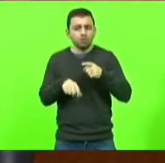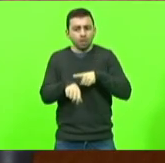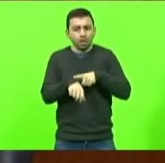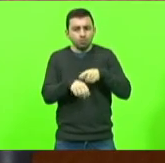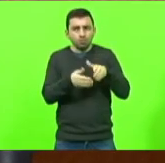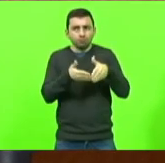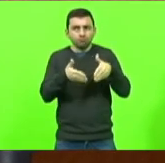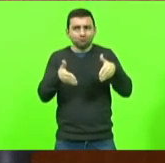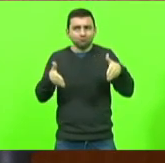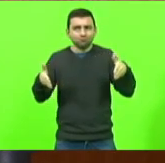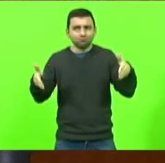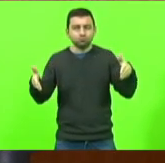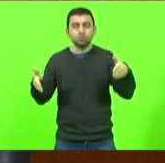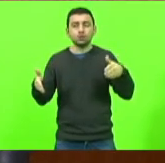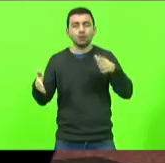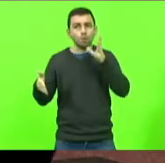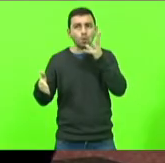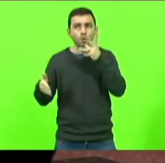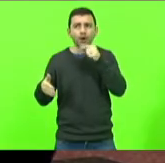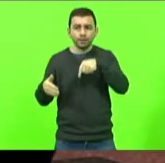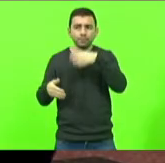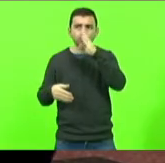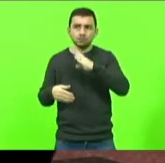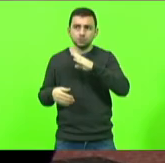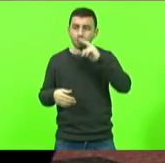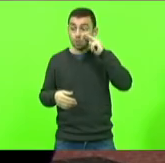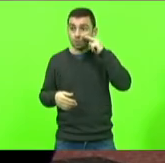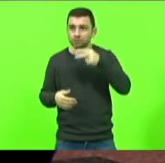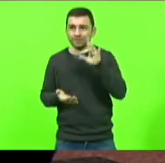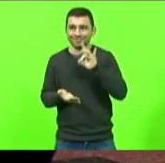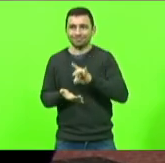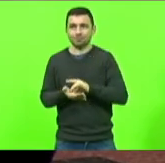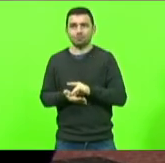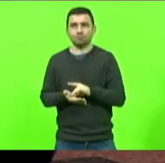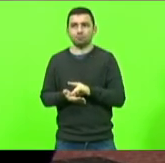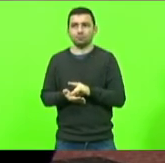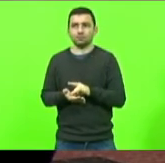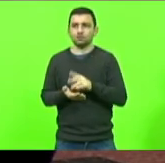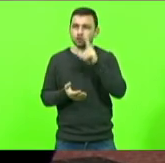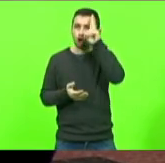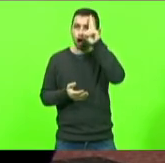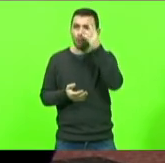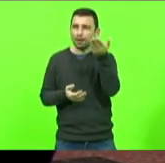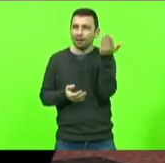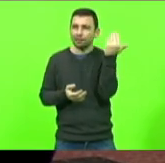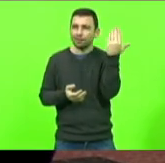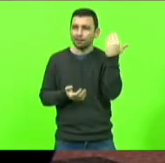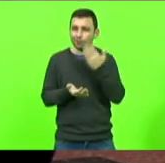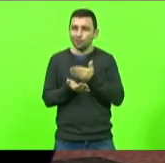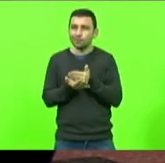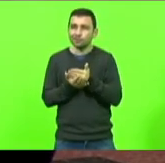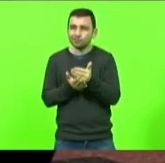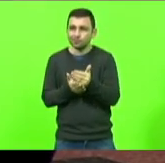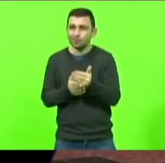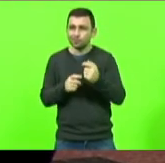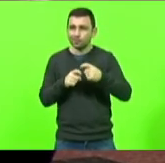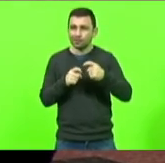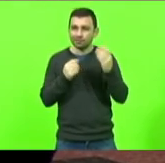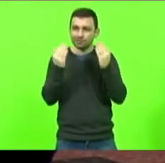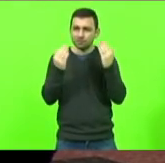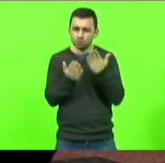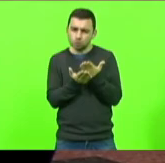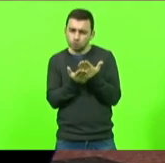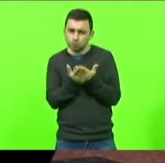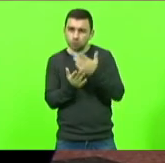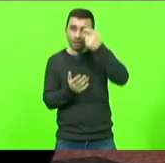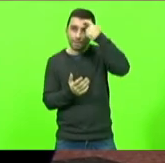reconhecida principalmente no Brasil quem não conhece a história do passado como é que ela iniciou como que veio os estudos da mente